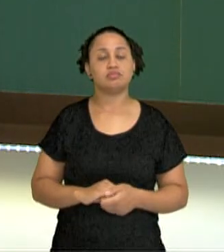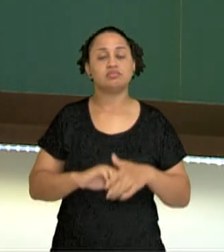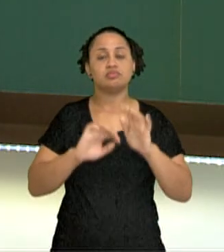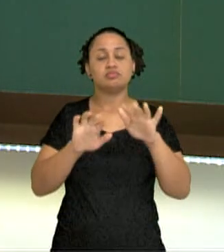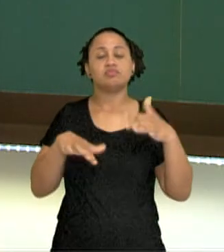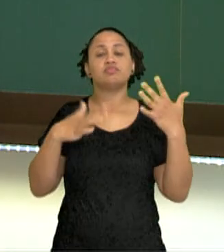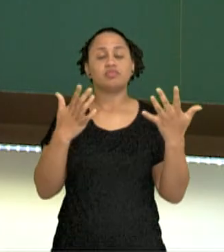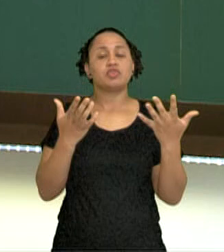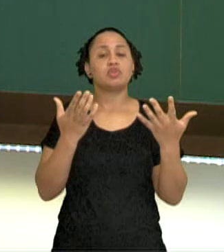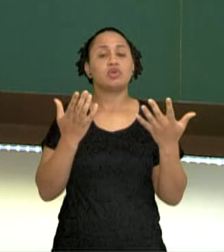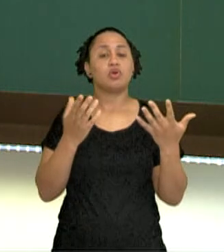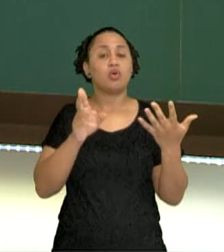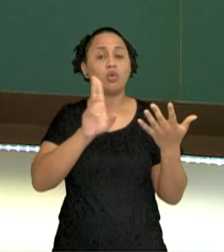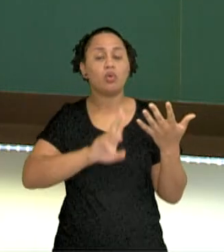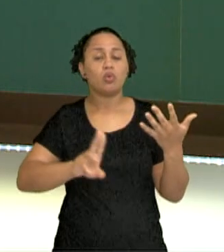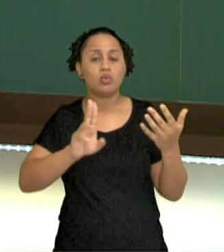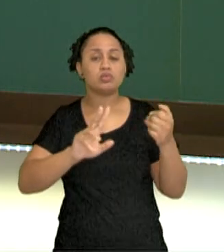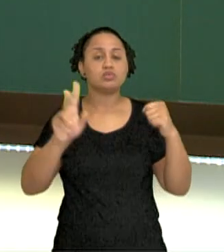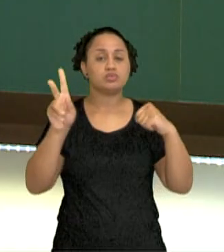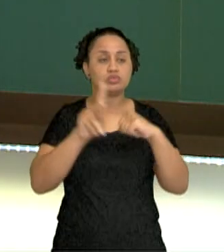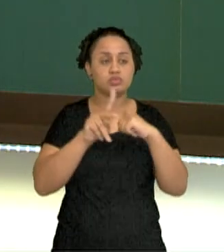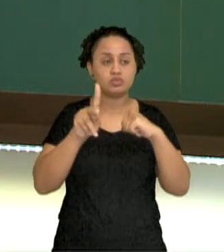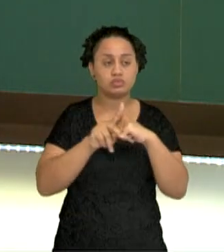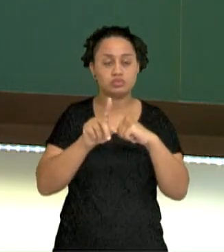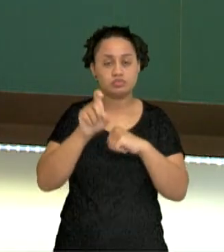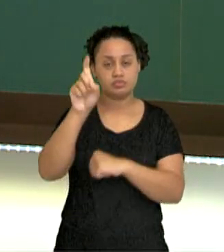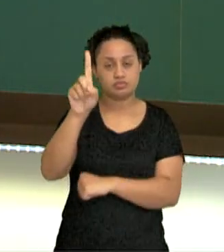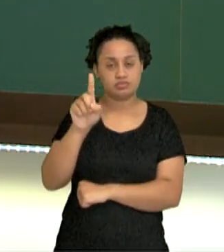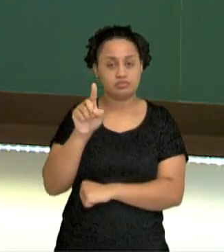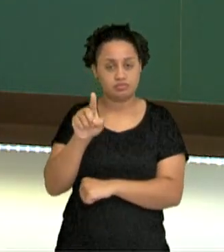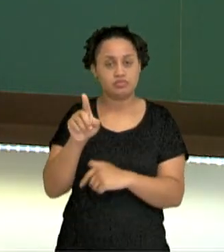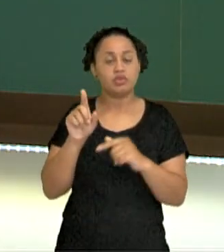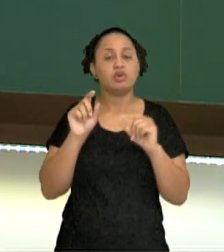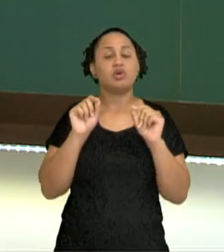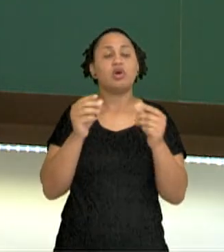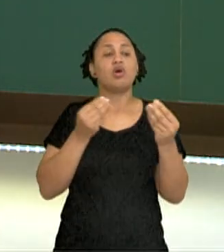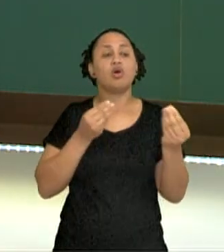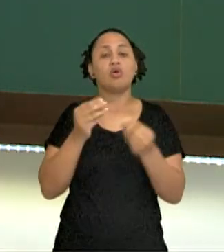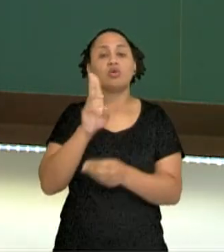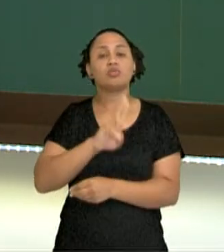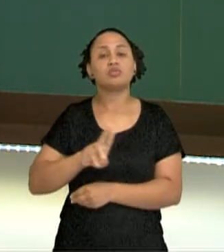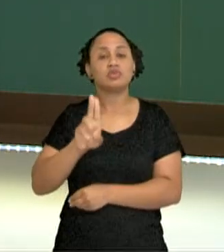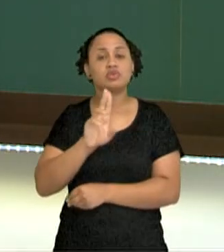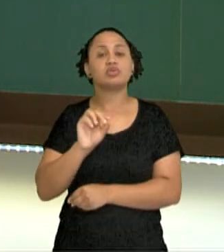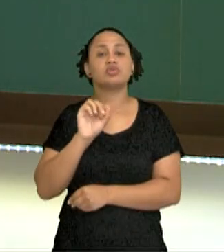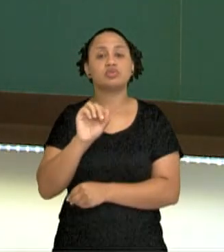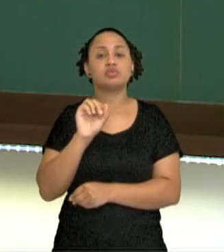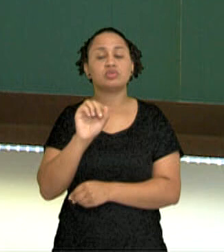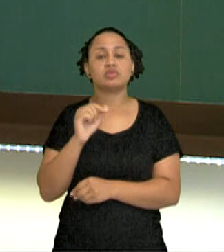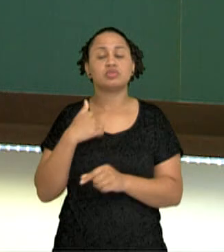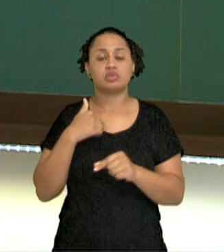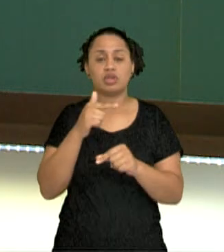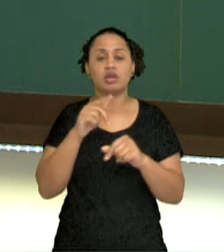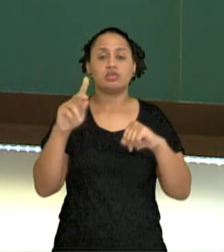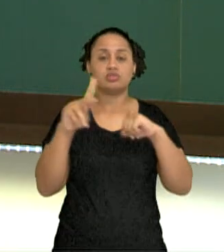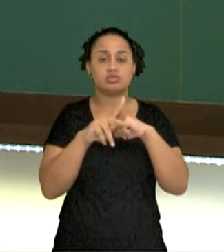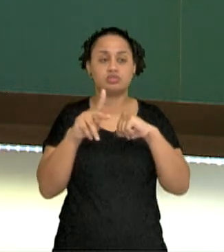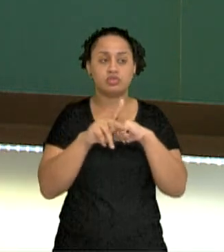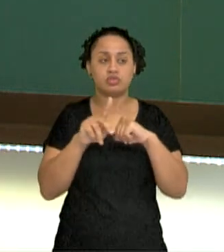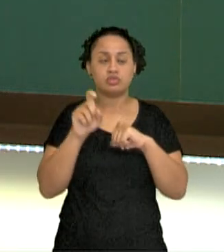Empleio de los pronombres exclamativos. E aqui, como que eu uso os pronomes exclamativos, pessoal?